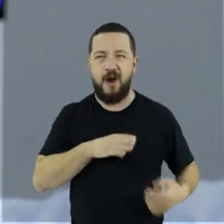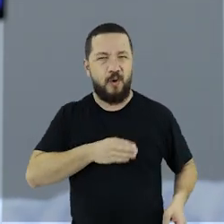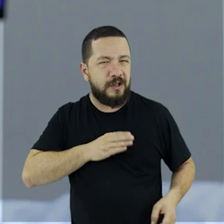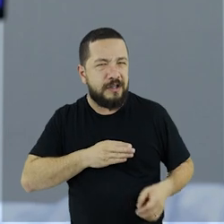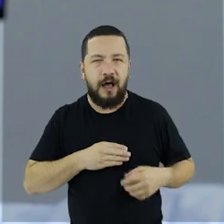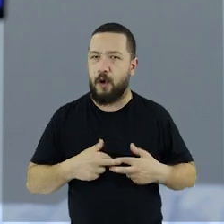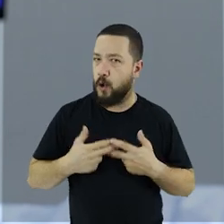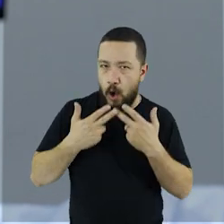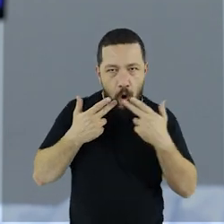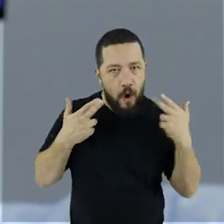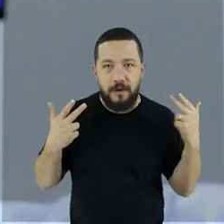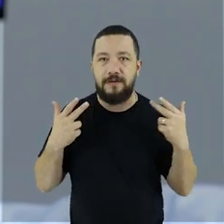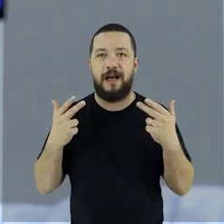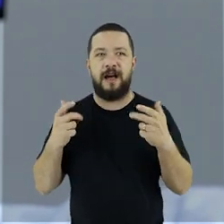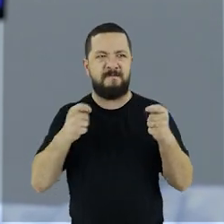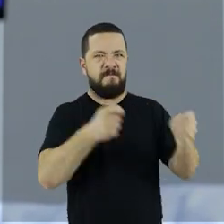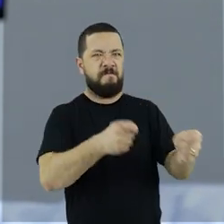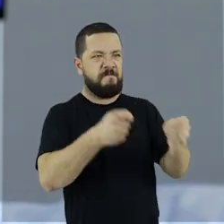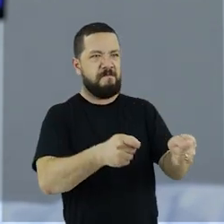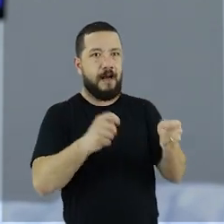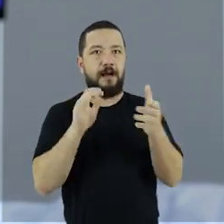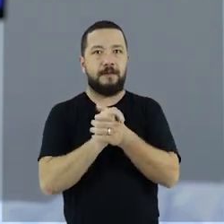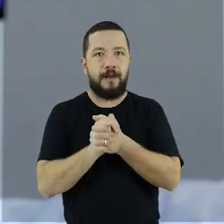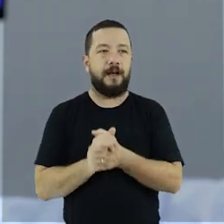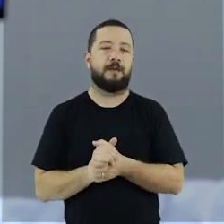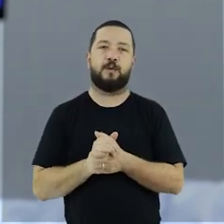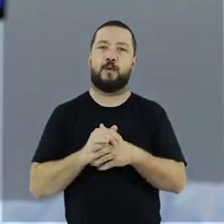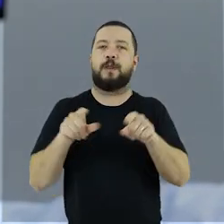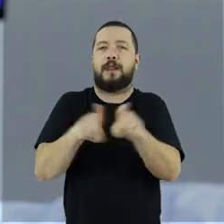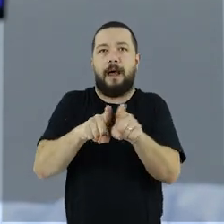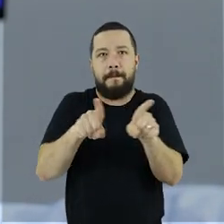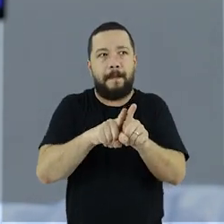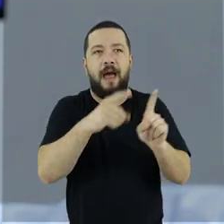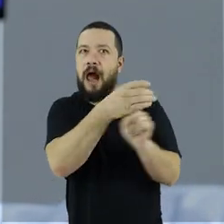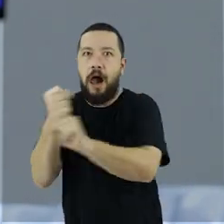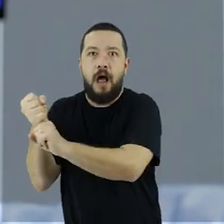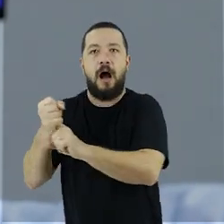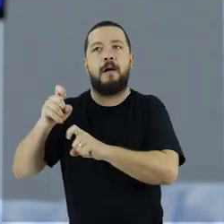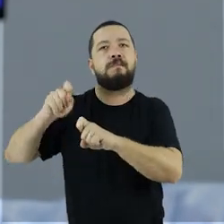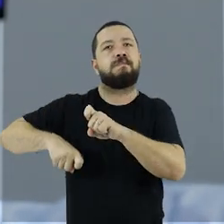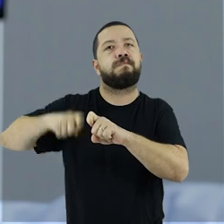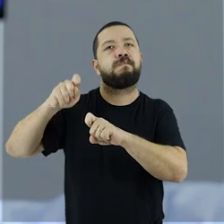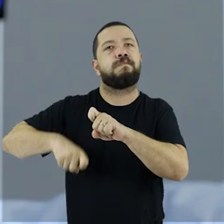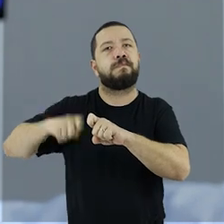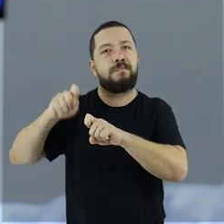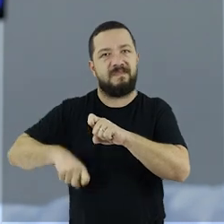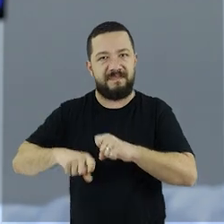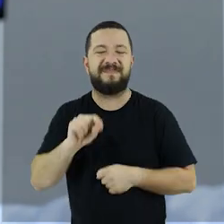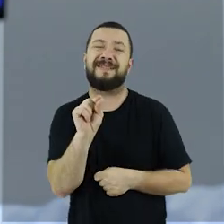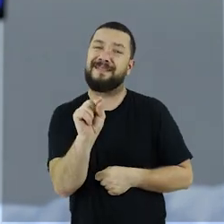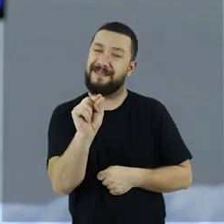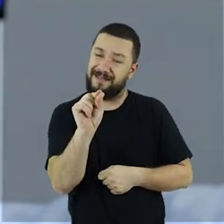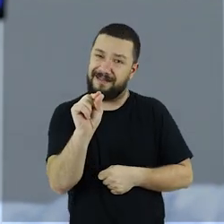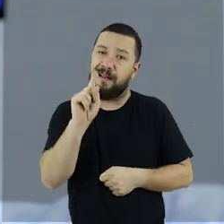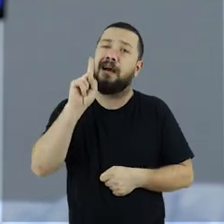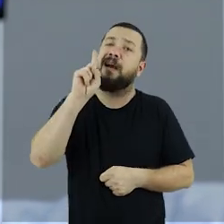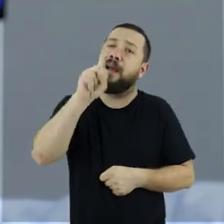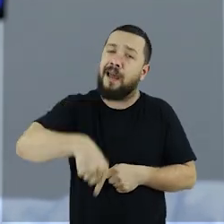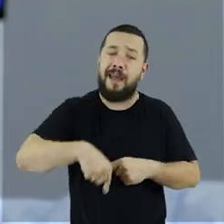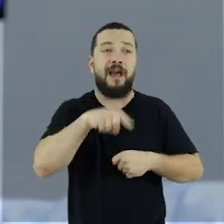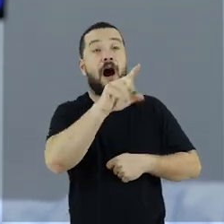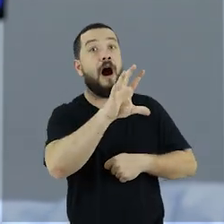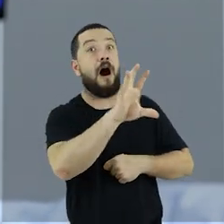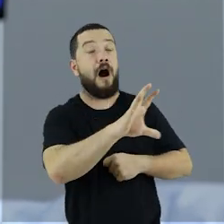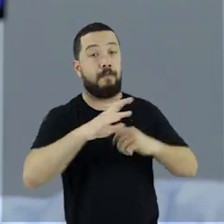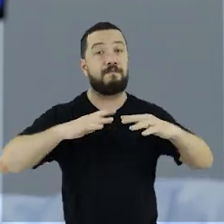casamentos forçados, exploração sexual. E por conta disso, eu acho que nesse próprio